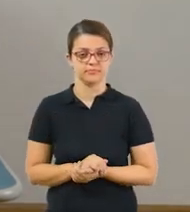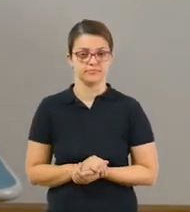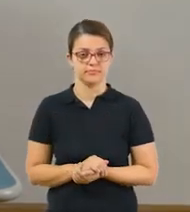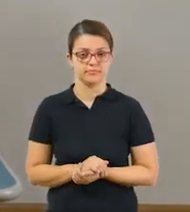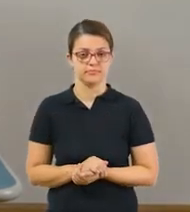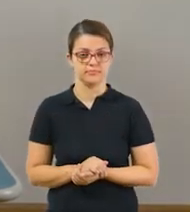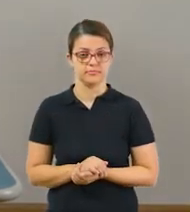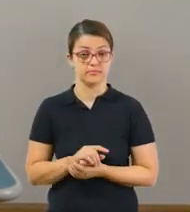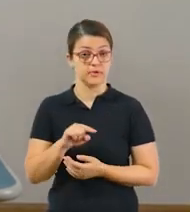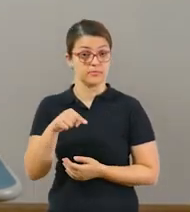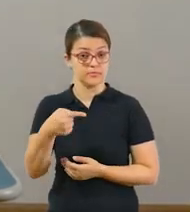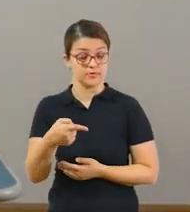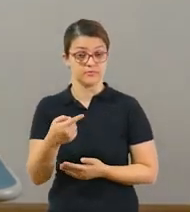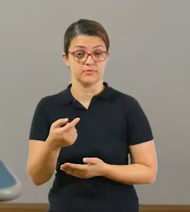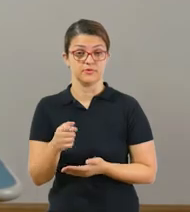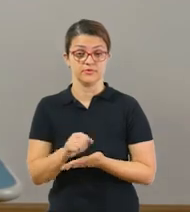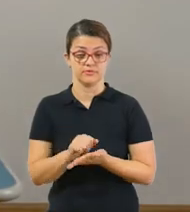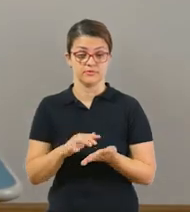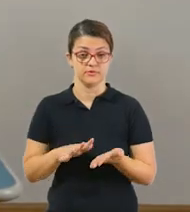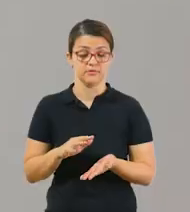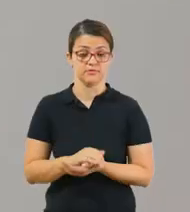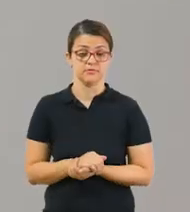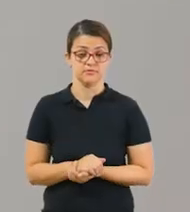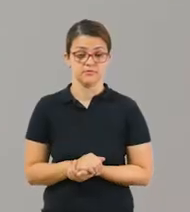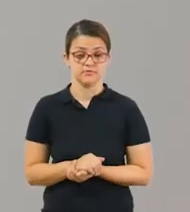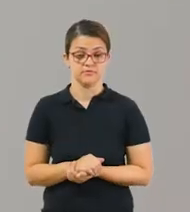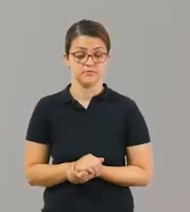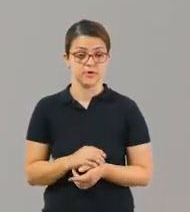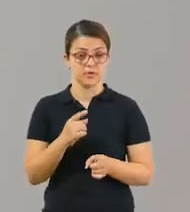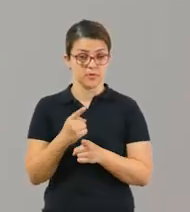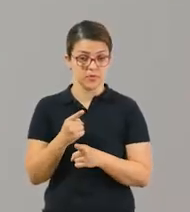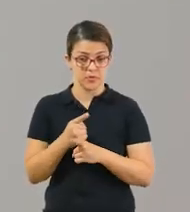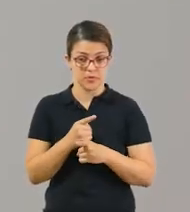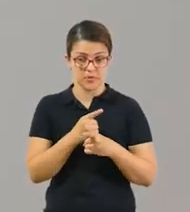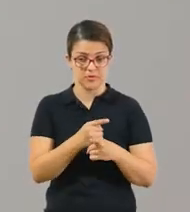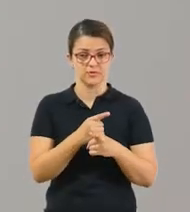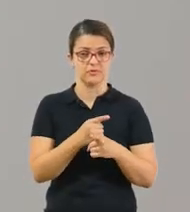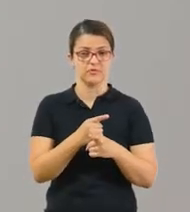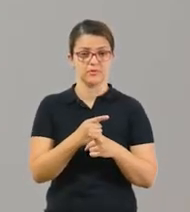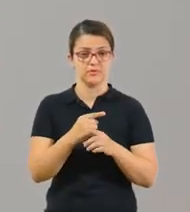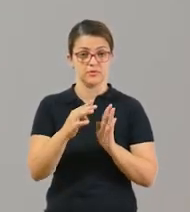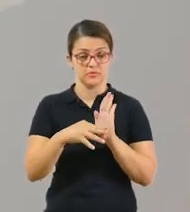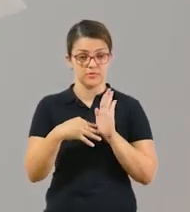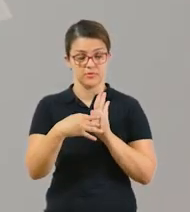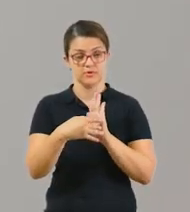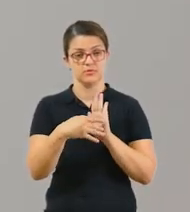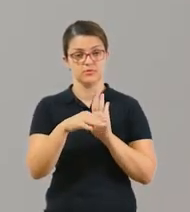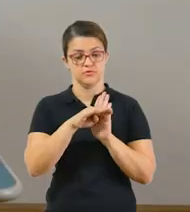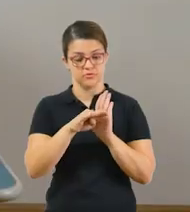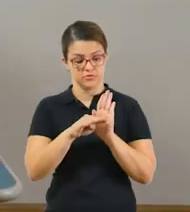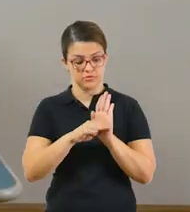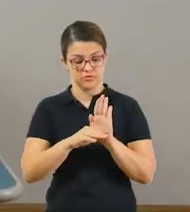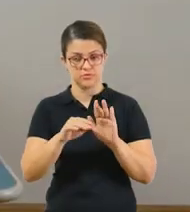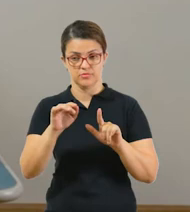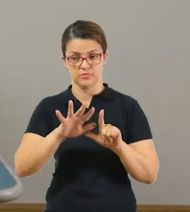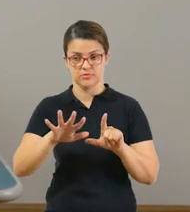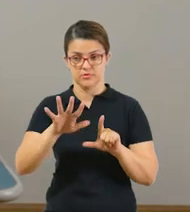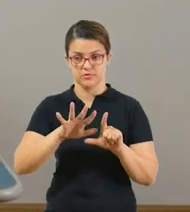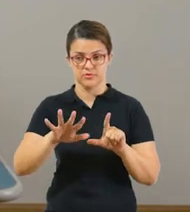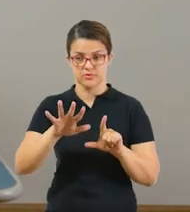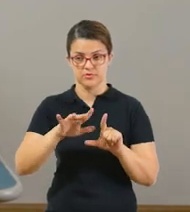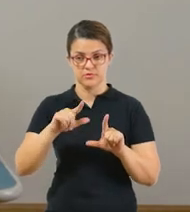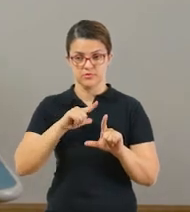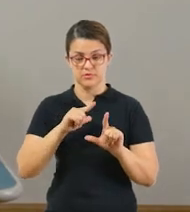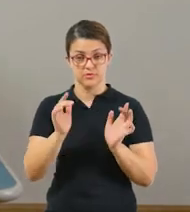Tudo bem? A próxima atividade, o termo 1, vai encontrar lá no quadro de rotina, essa imagem aqui, nesse